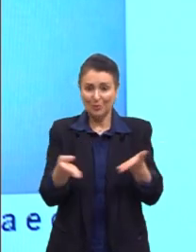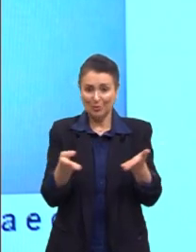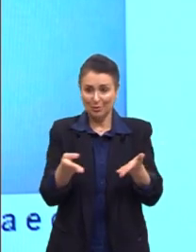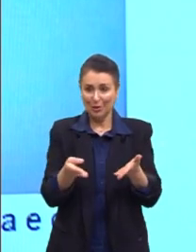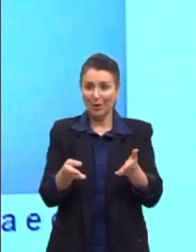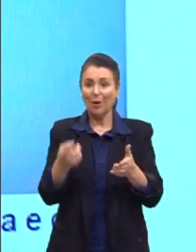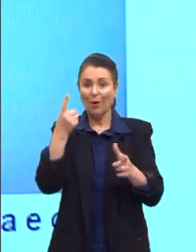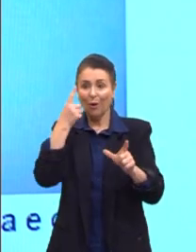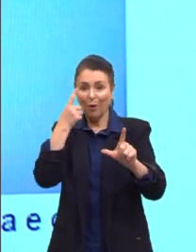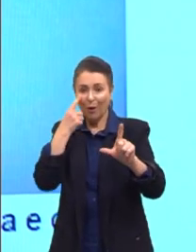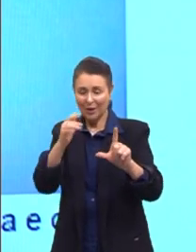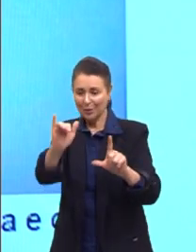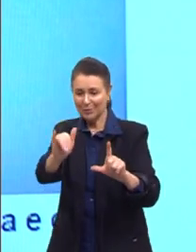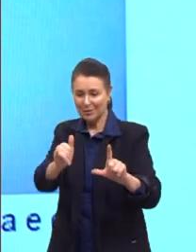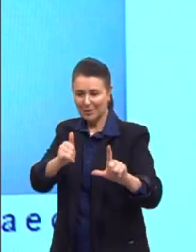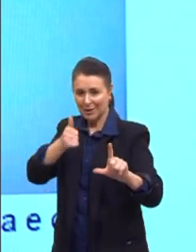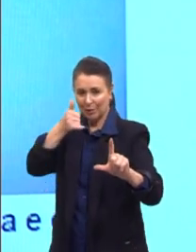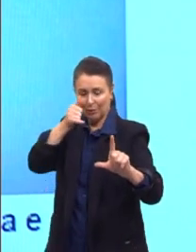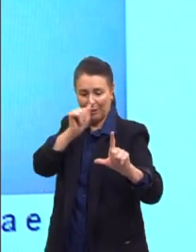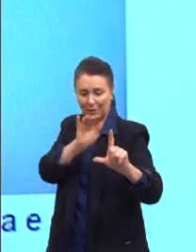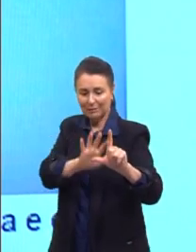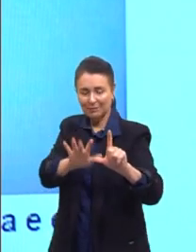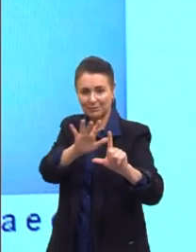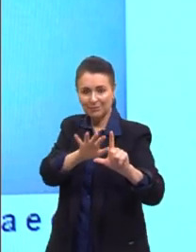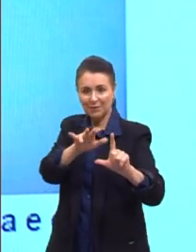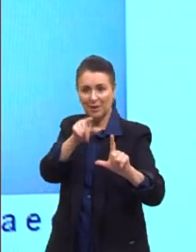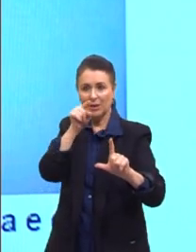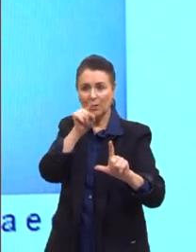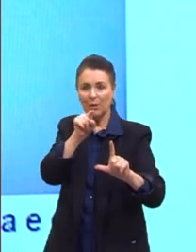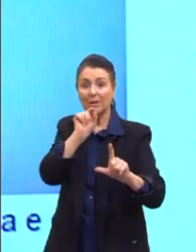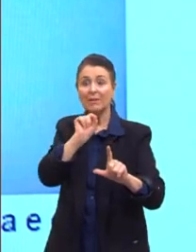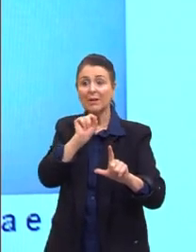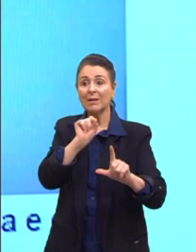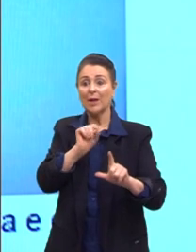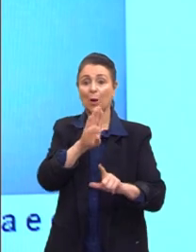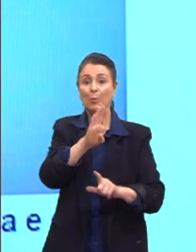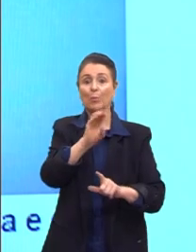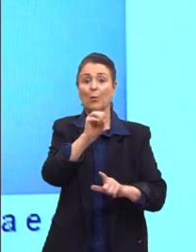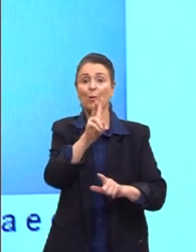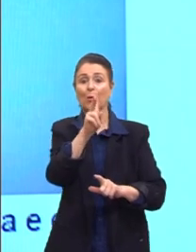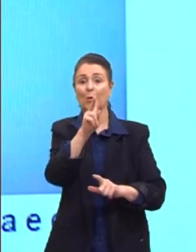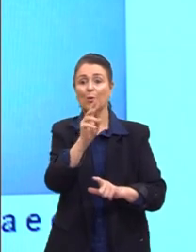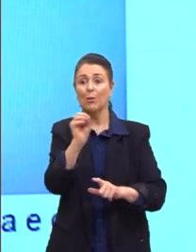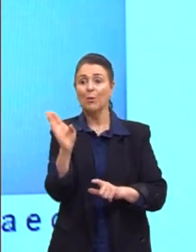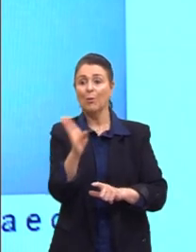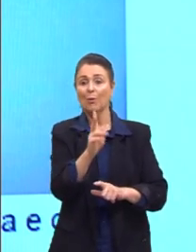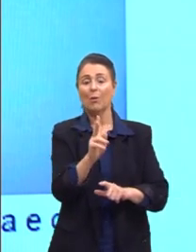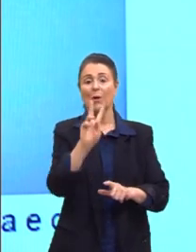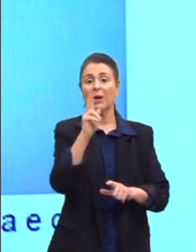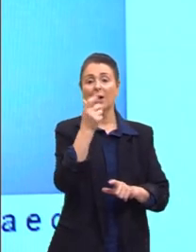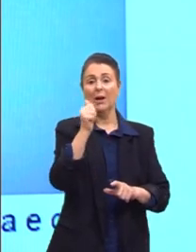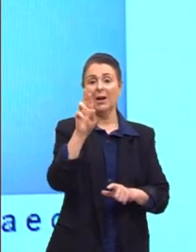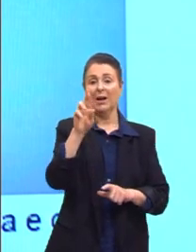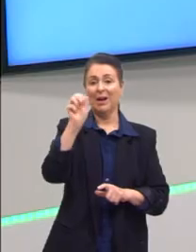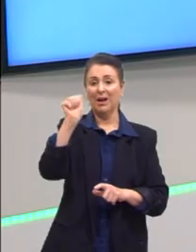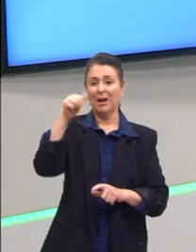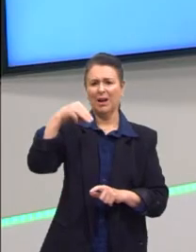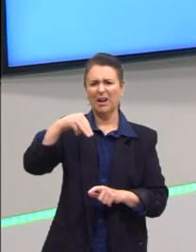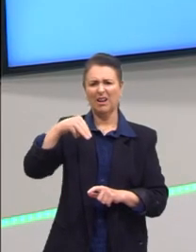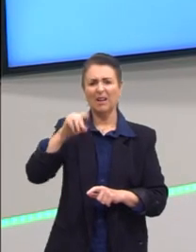Aponta aí o teu celularzinho, vê o que é o Boko Haram, que é algo bem, bem, pode ser também